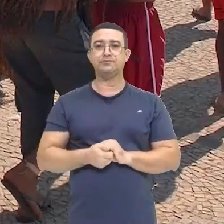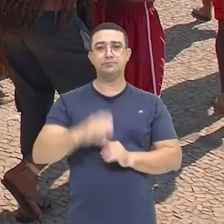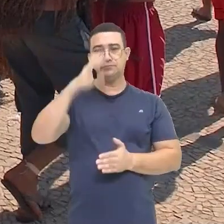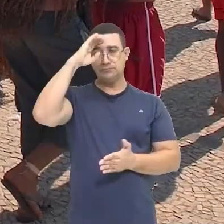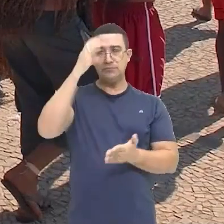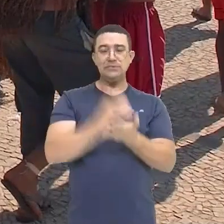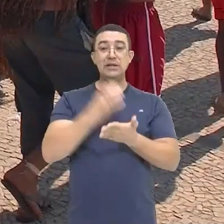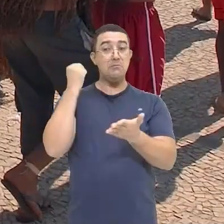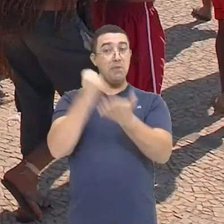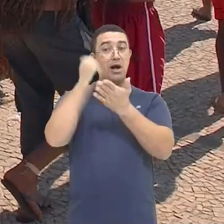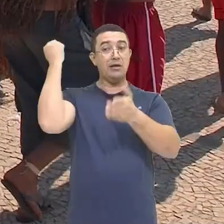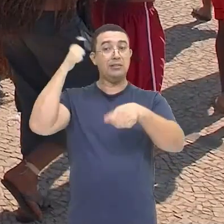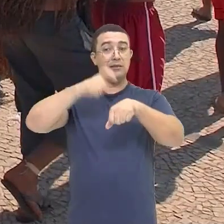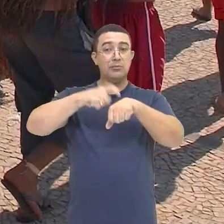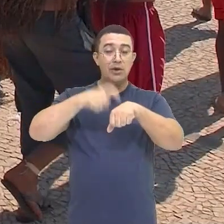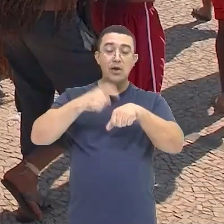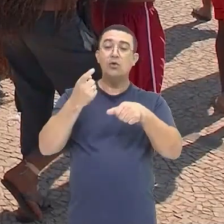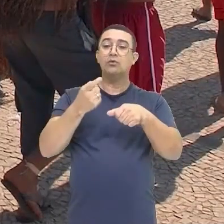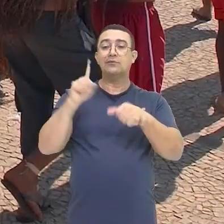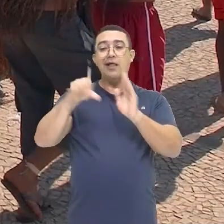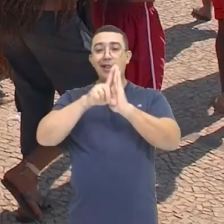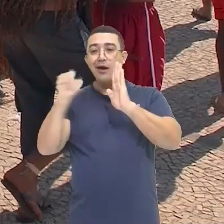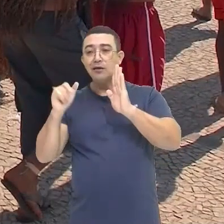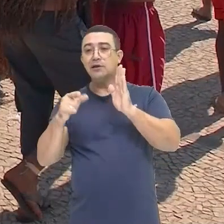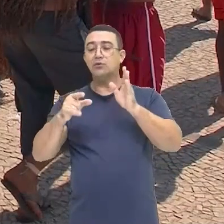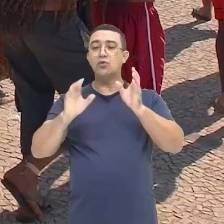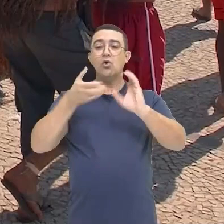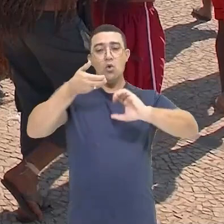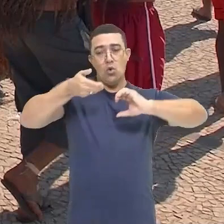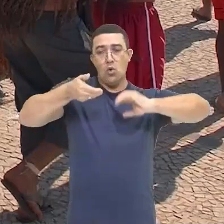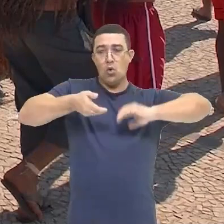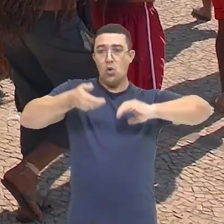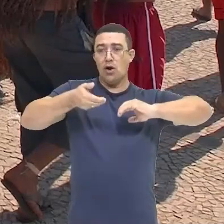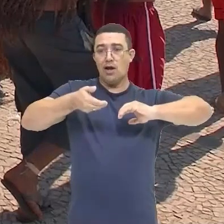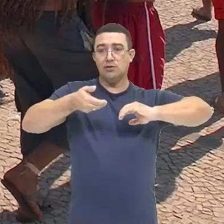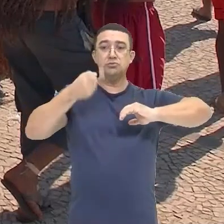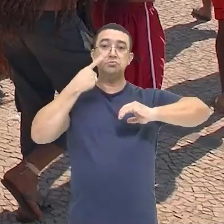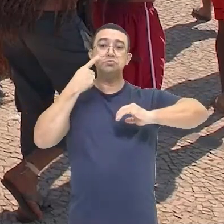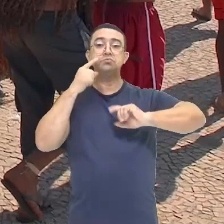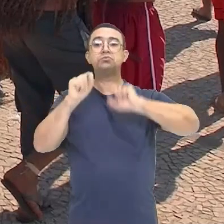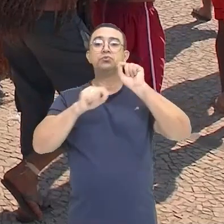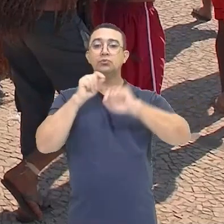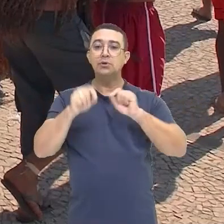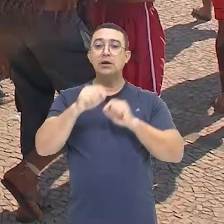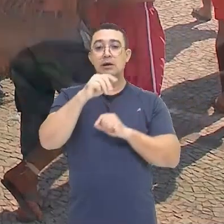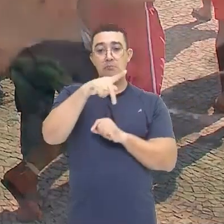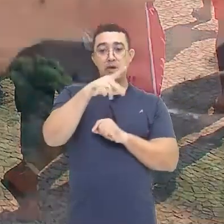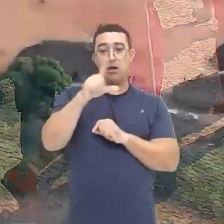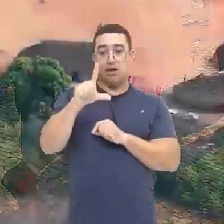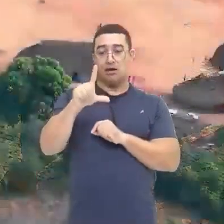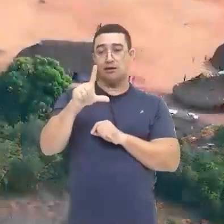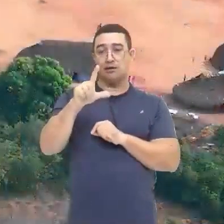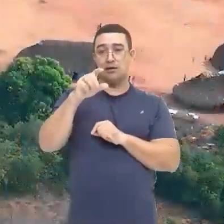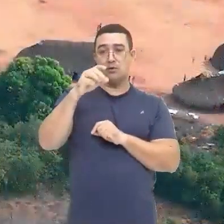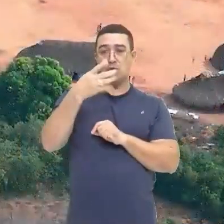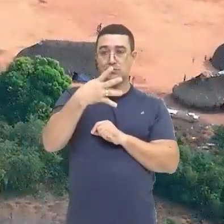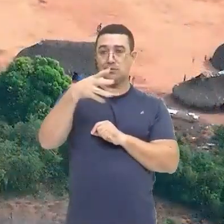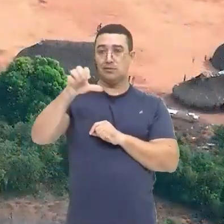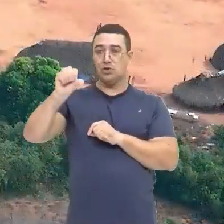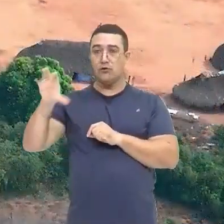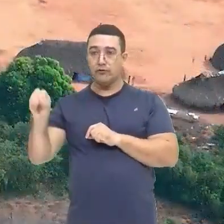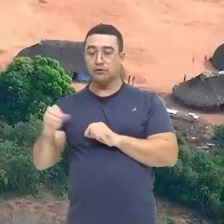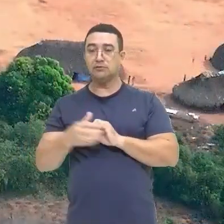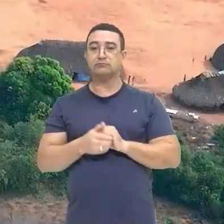discussão Tanto no Supremo Tribunal Federal Quanto no Congresso Onde tramita por meio Do PL 490 O texto deste